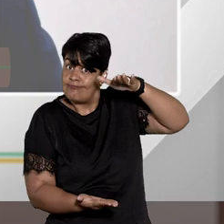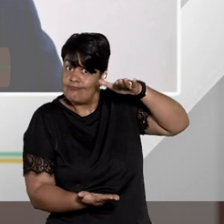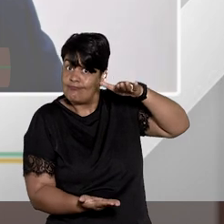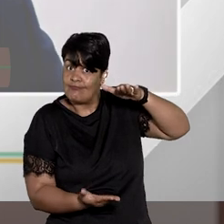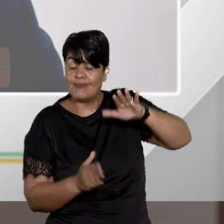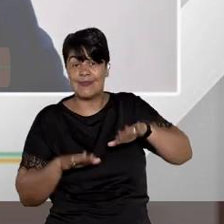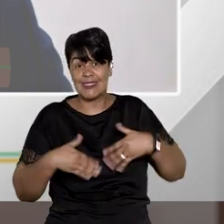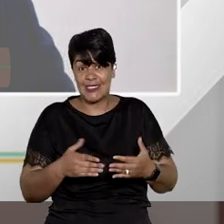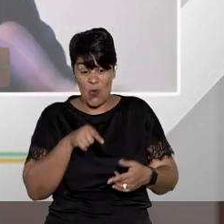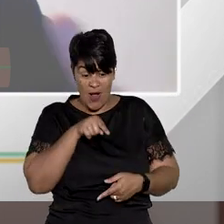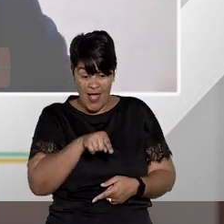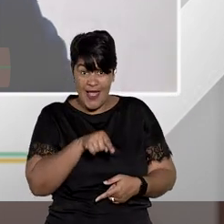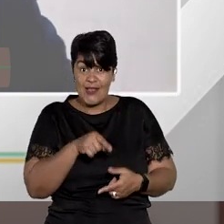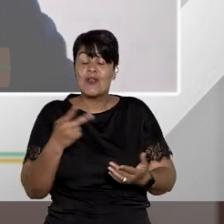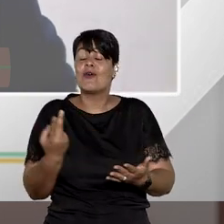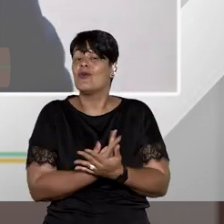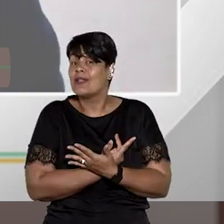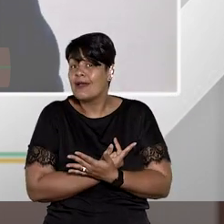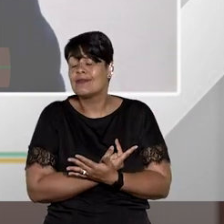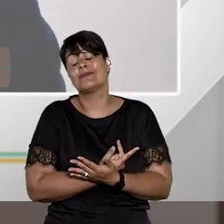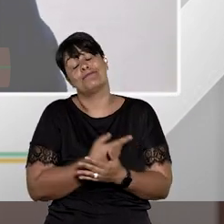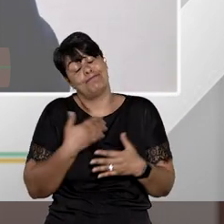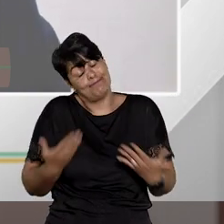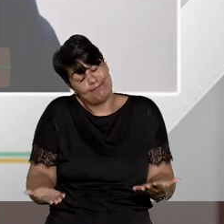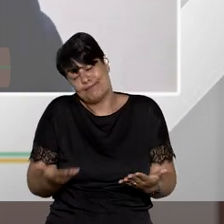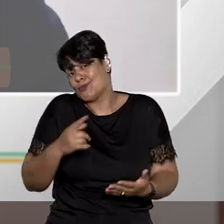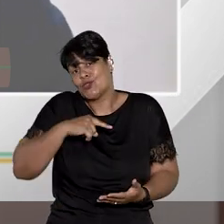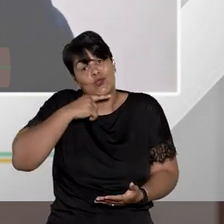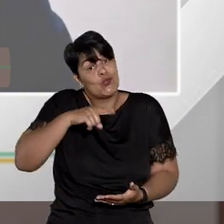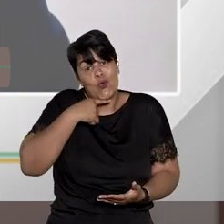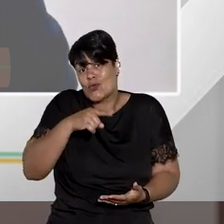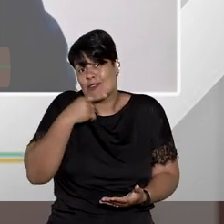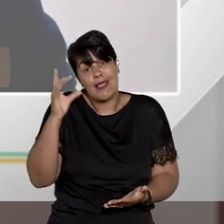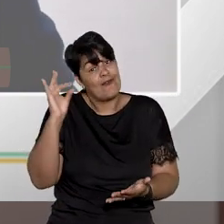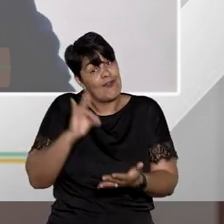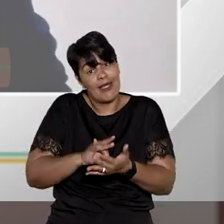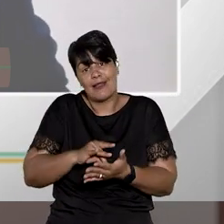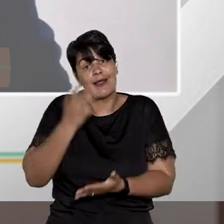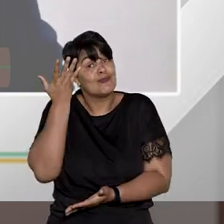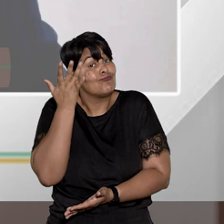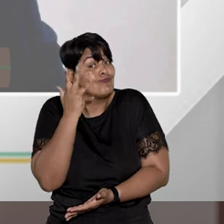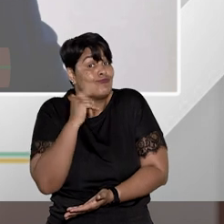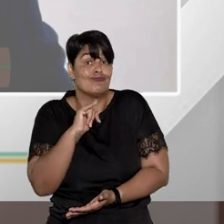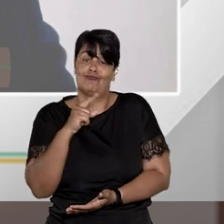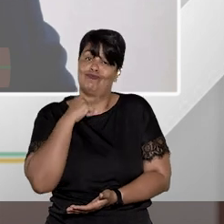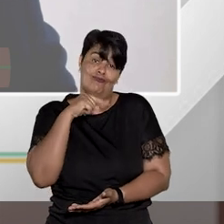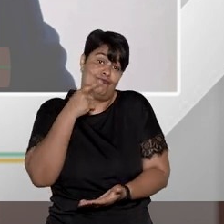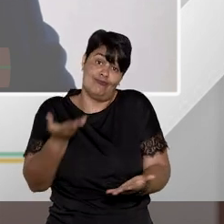desenfreada traz um volume que humanamente não é possível enfrentar em poucos dias.